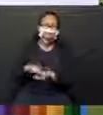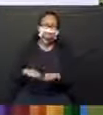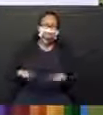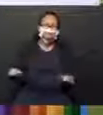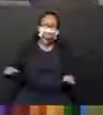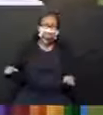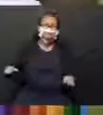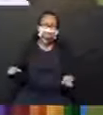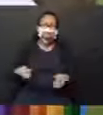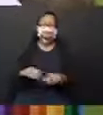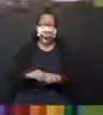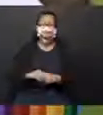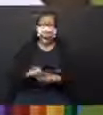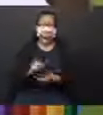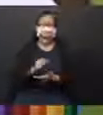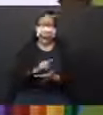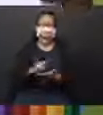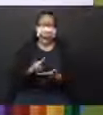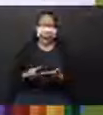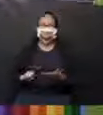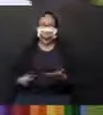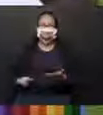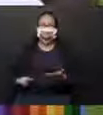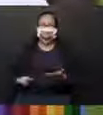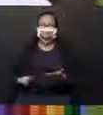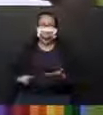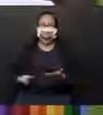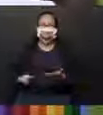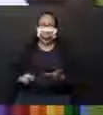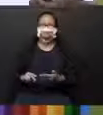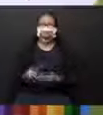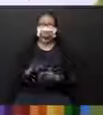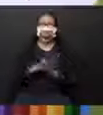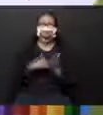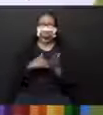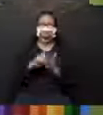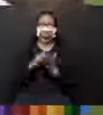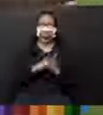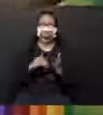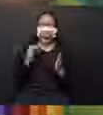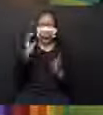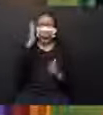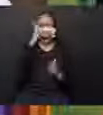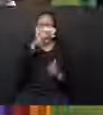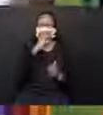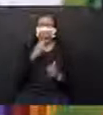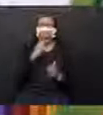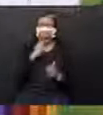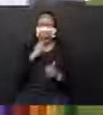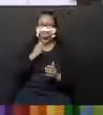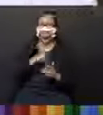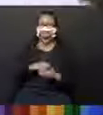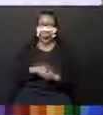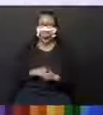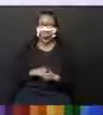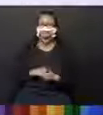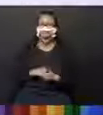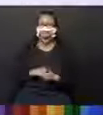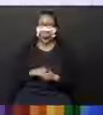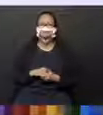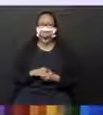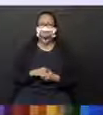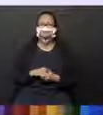Muito bem! Desenha aí, caprichado, pinta bem bonito, sem deixar sair para fora. Bem